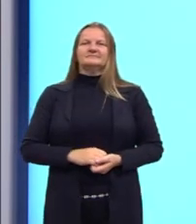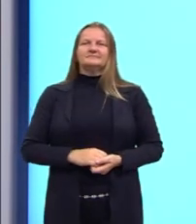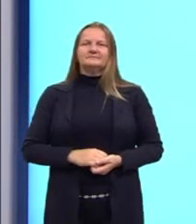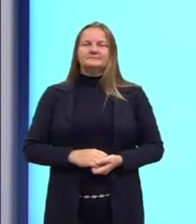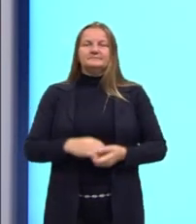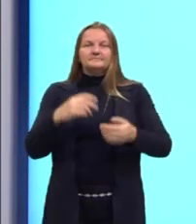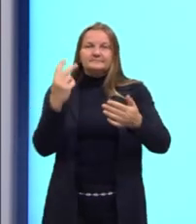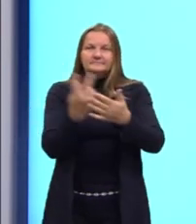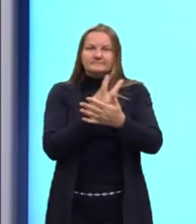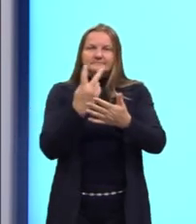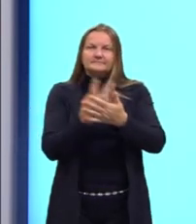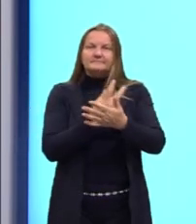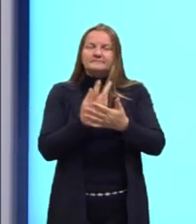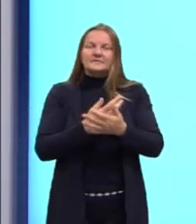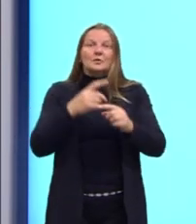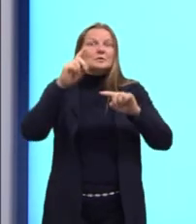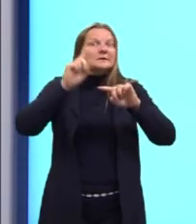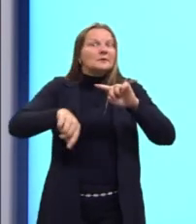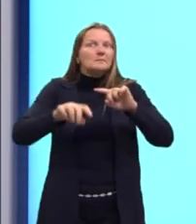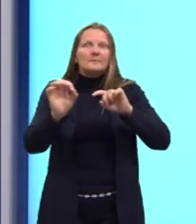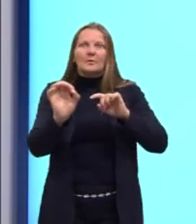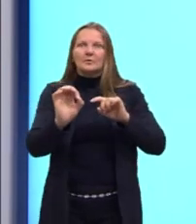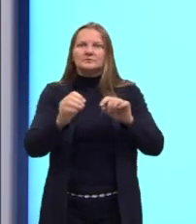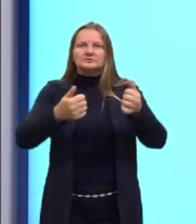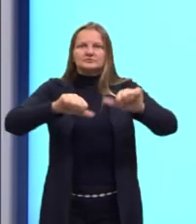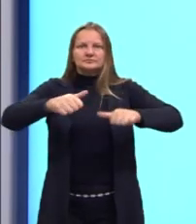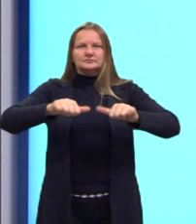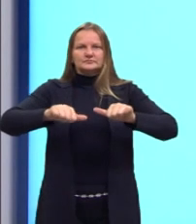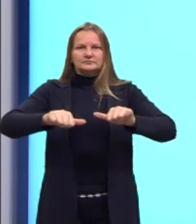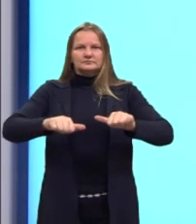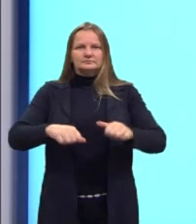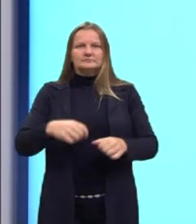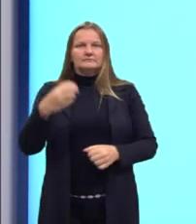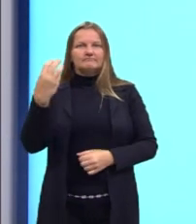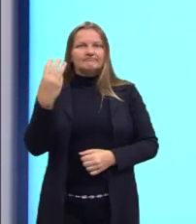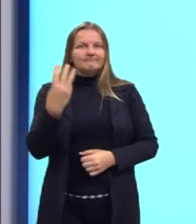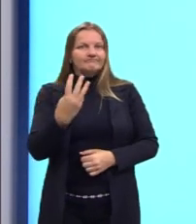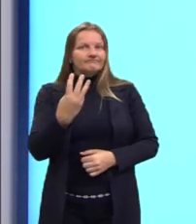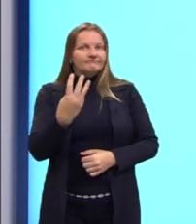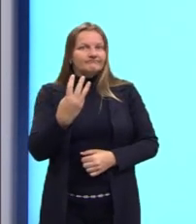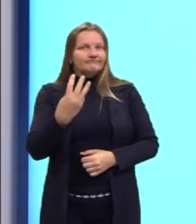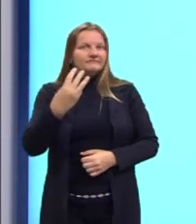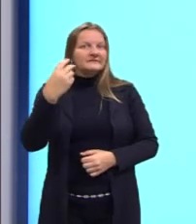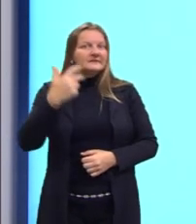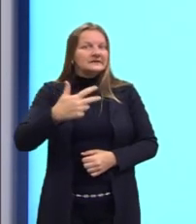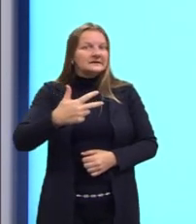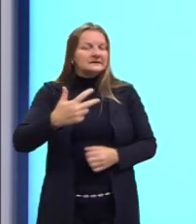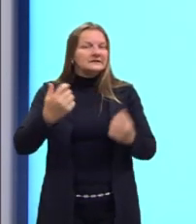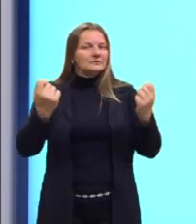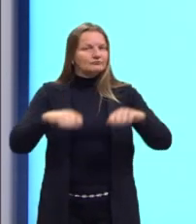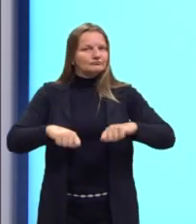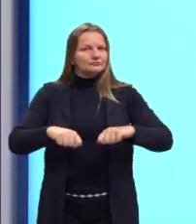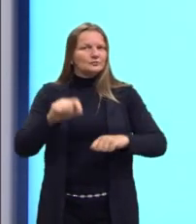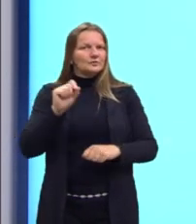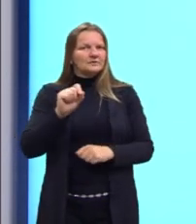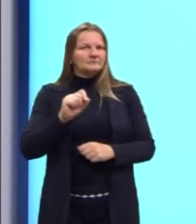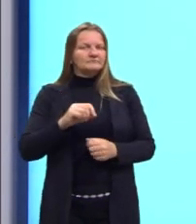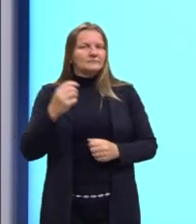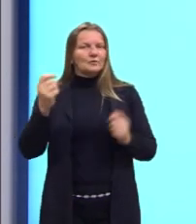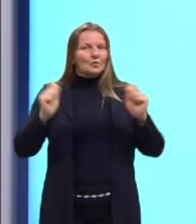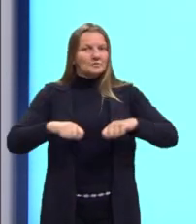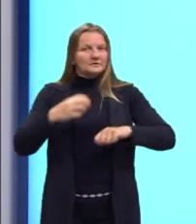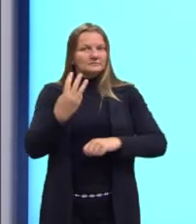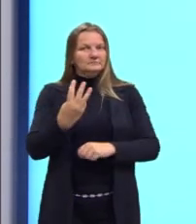Erros que não passam na avaliação da terceira competência, portanto. Nós temos